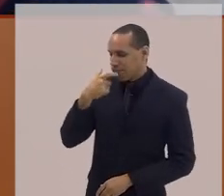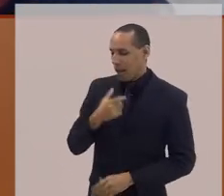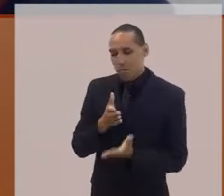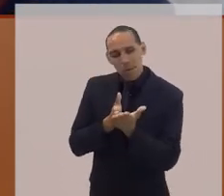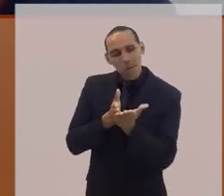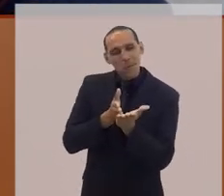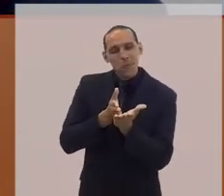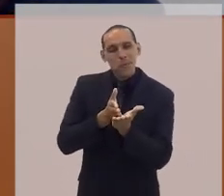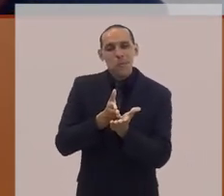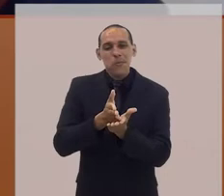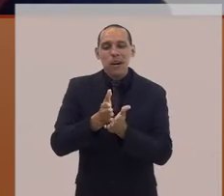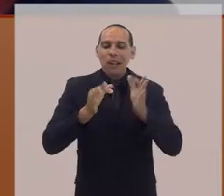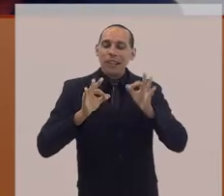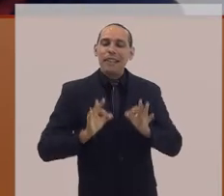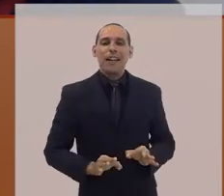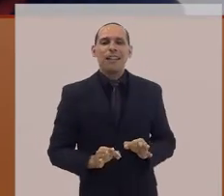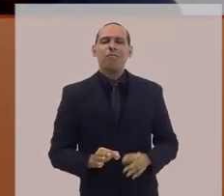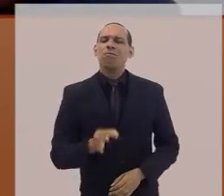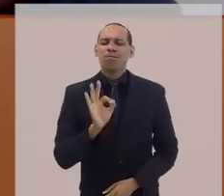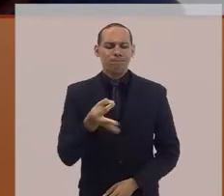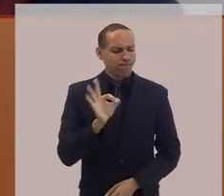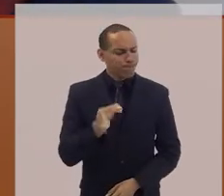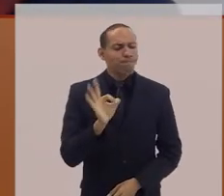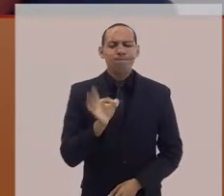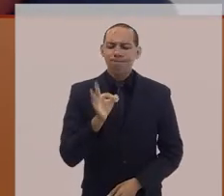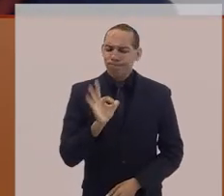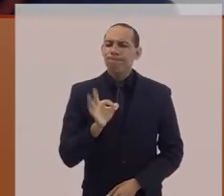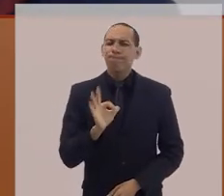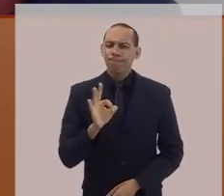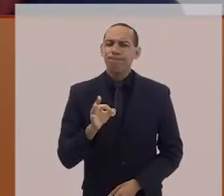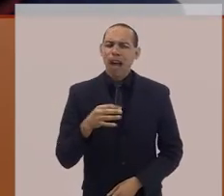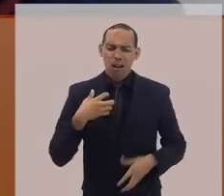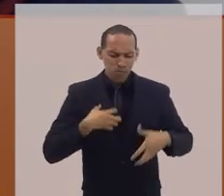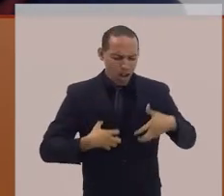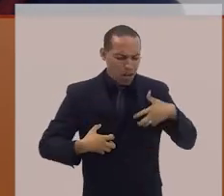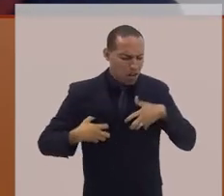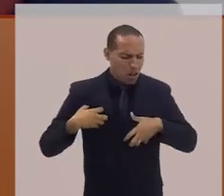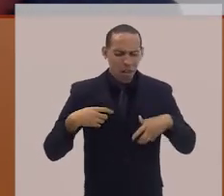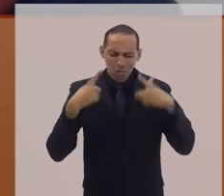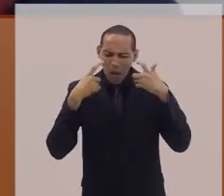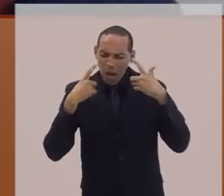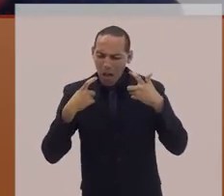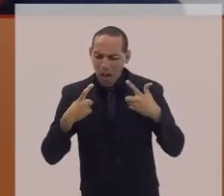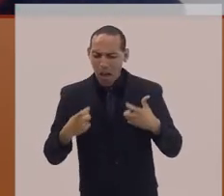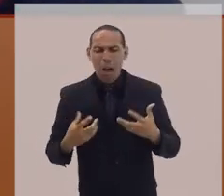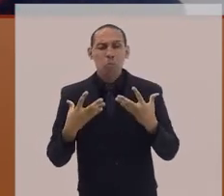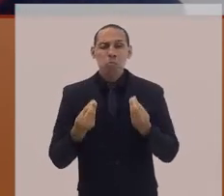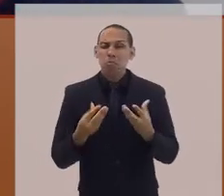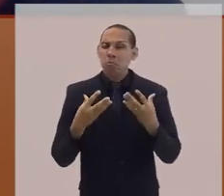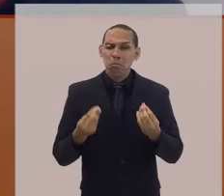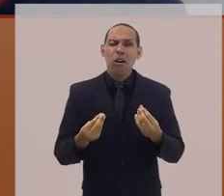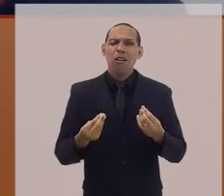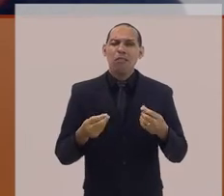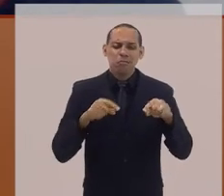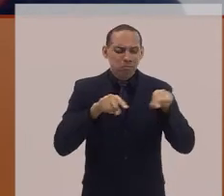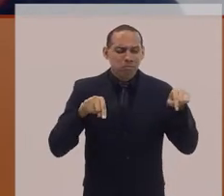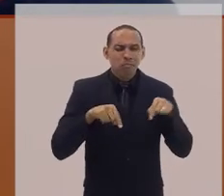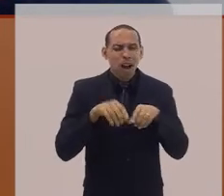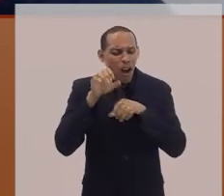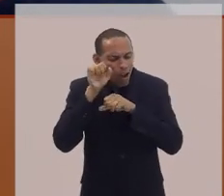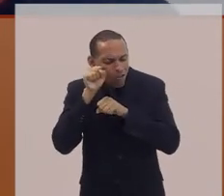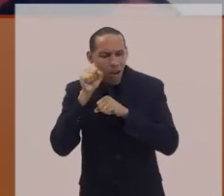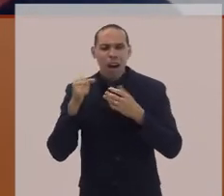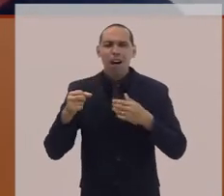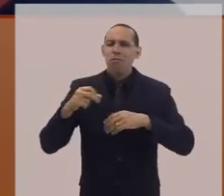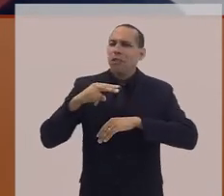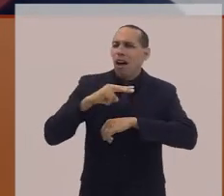angustiante. Eu chorei muito no quarto, no hospital, internado. Não foi um processo